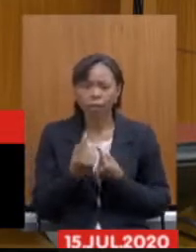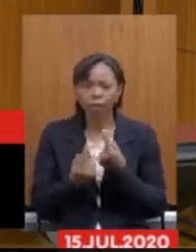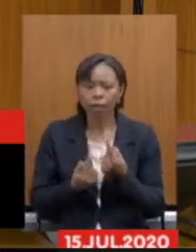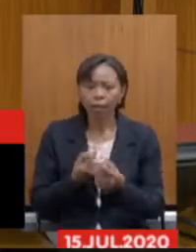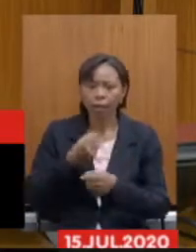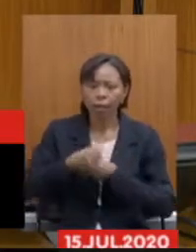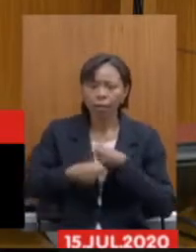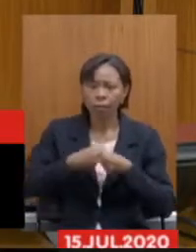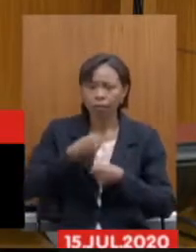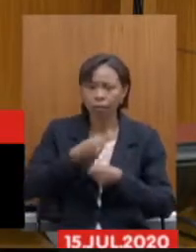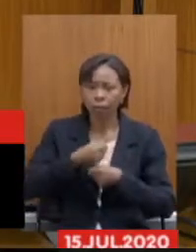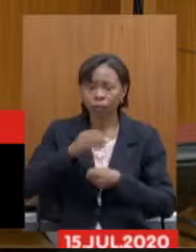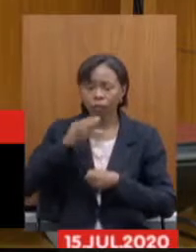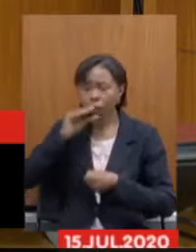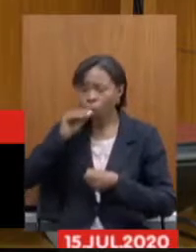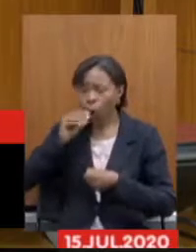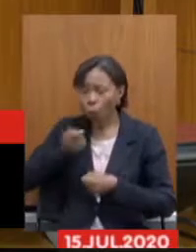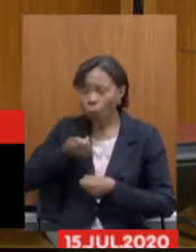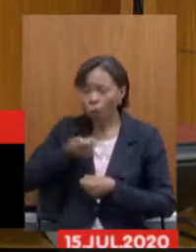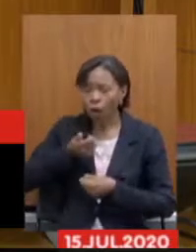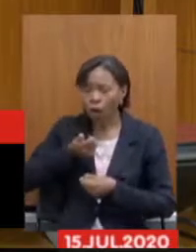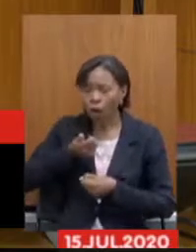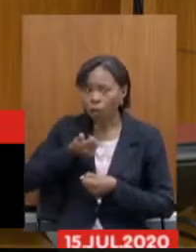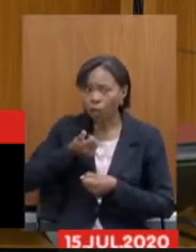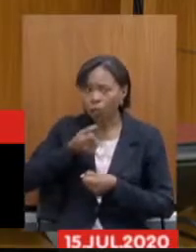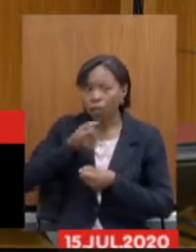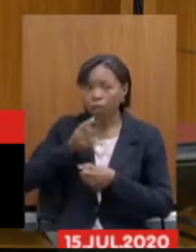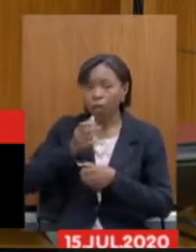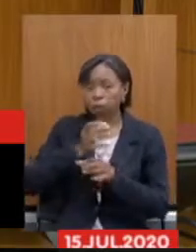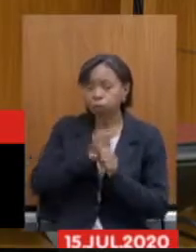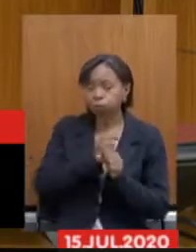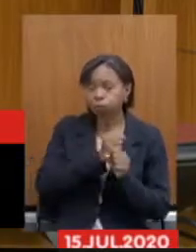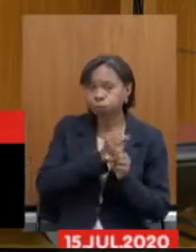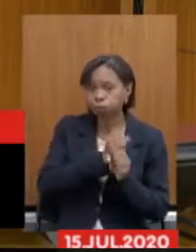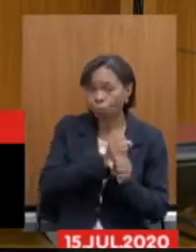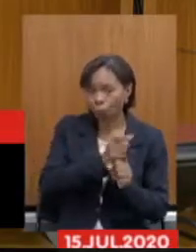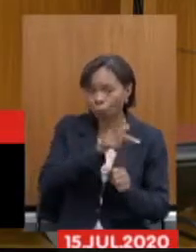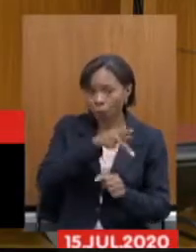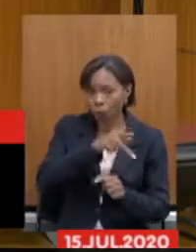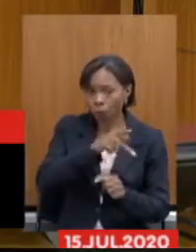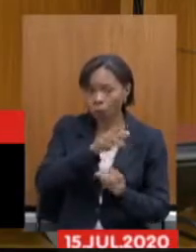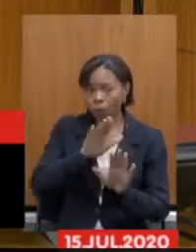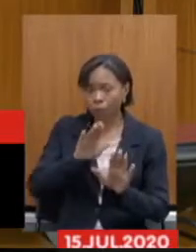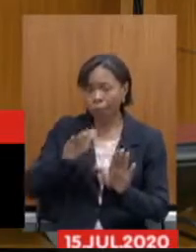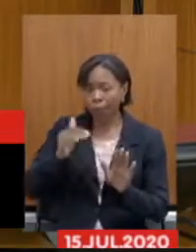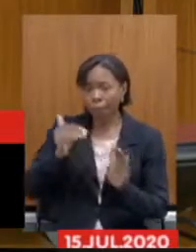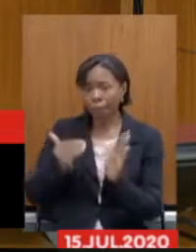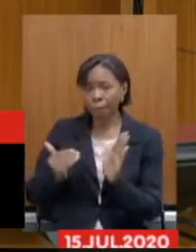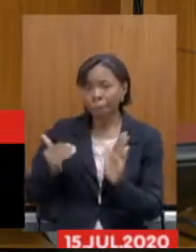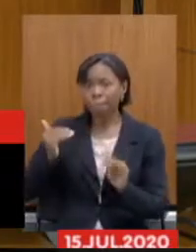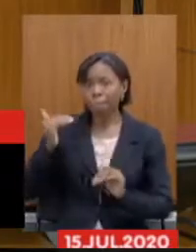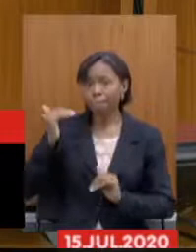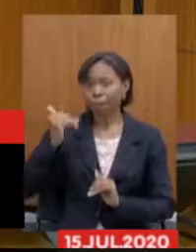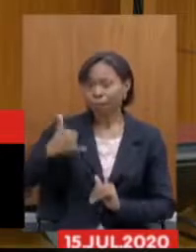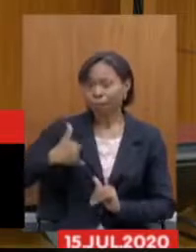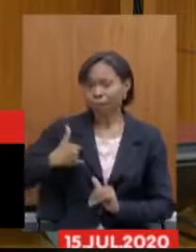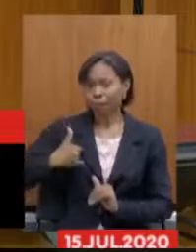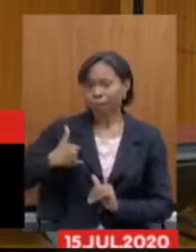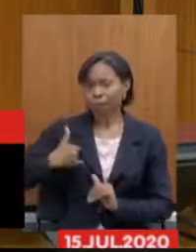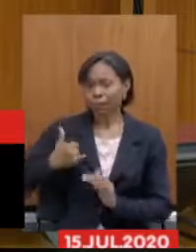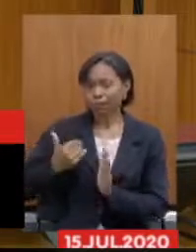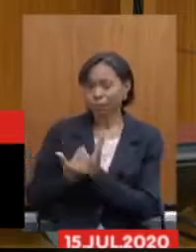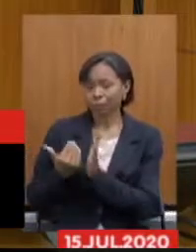atingir aquele determinado número de pontos, há um aumento dos requisitos, há um aumento da idade. Portanto, o servidor está sempre